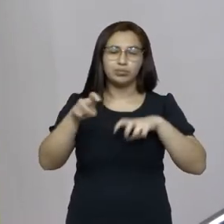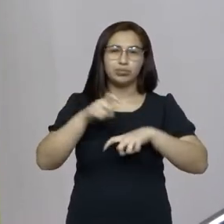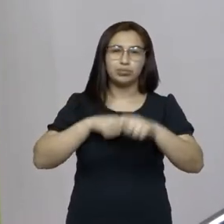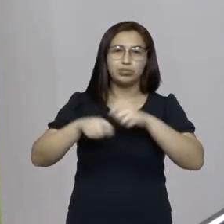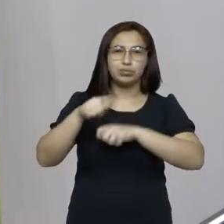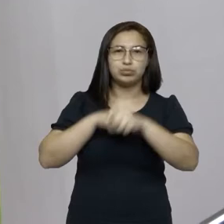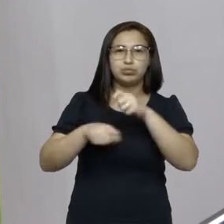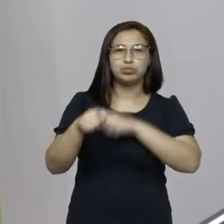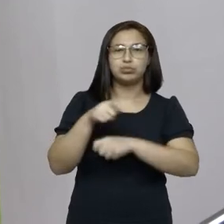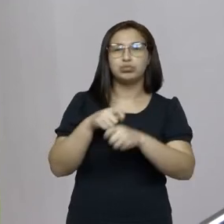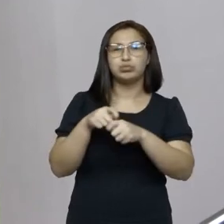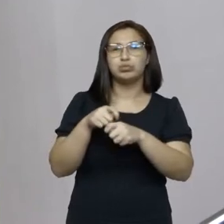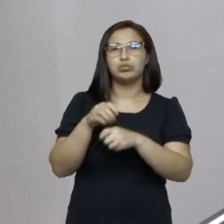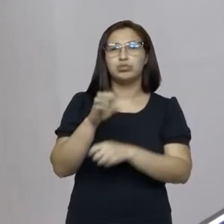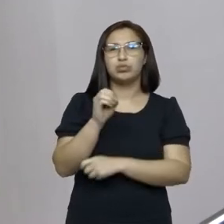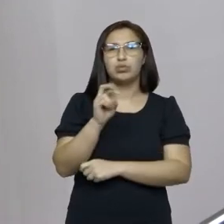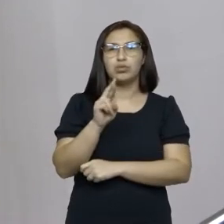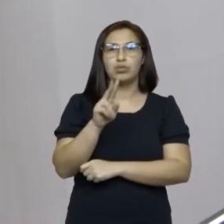orgânica,